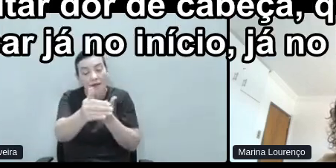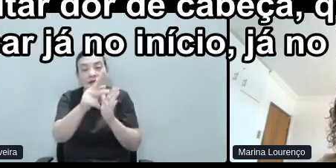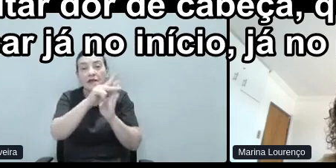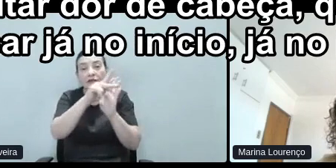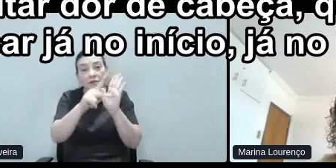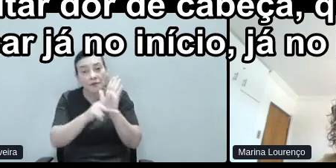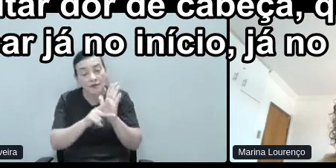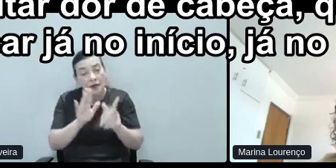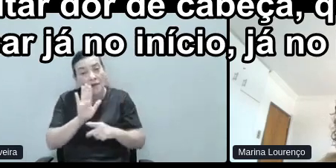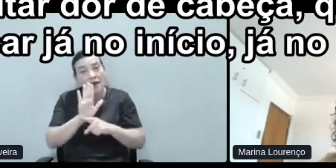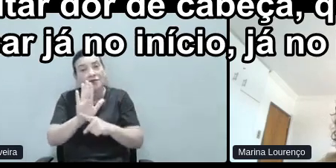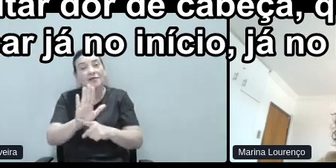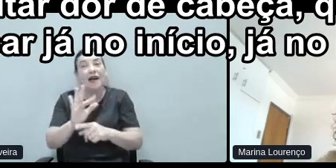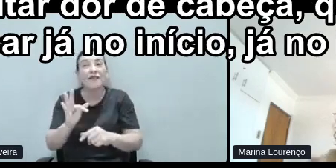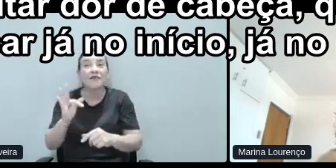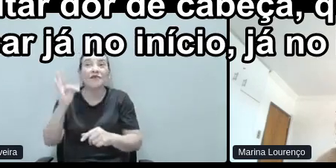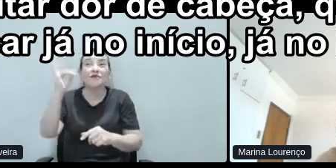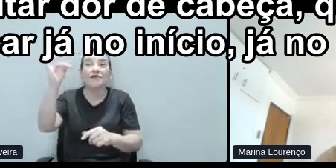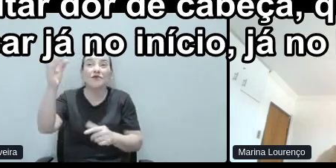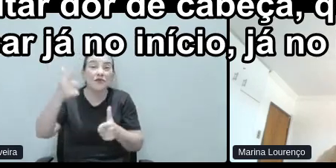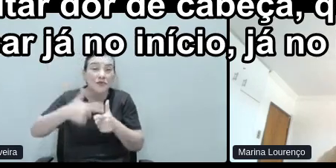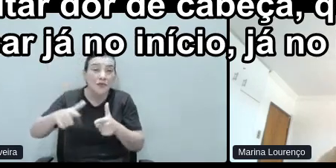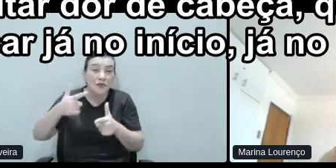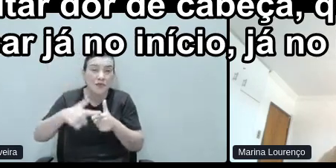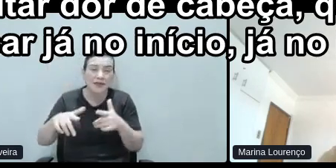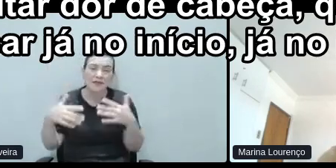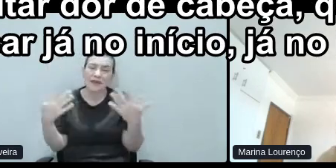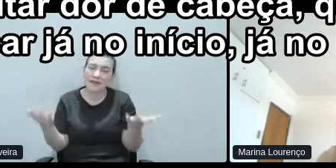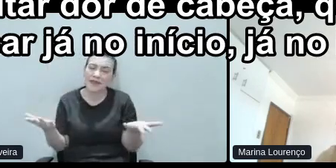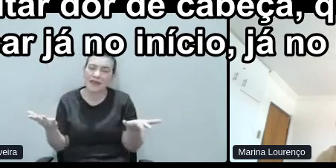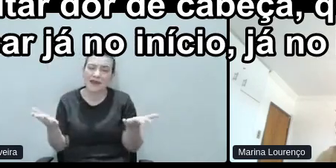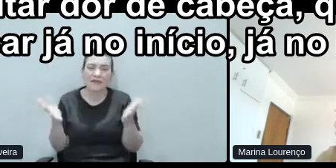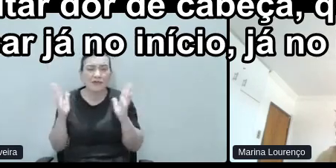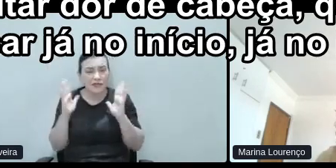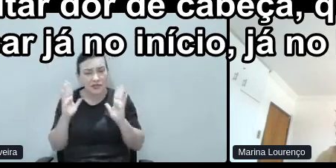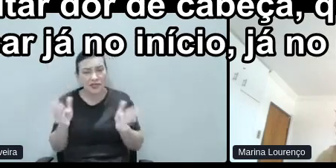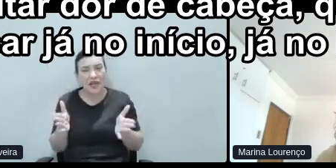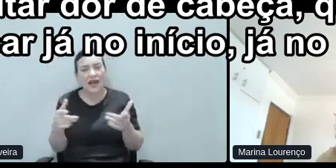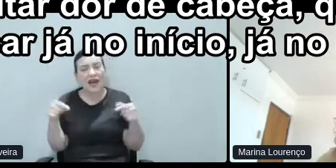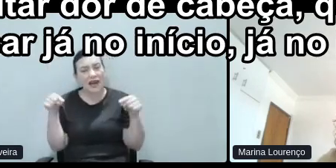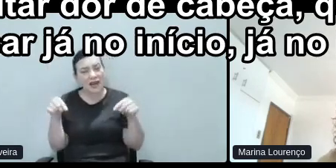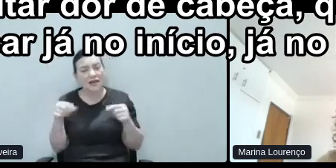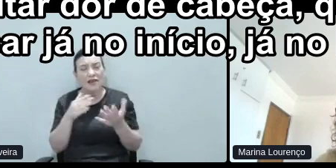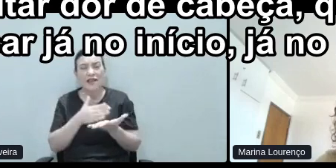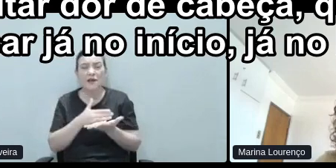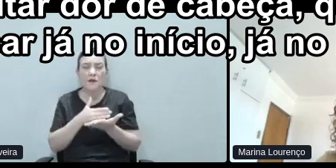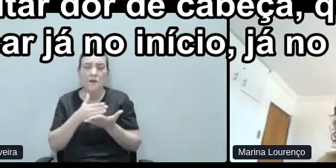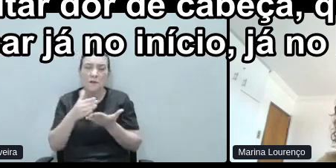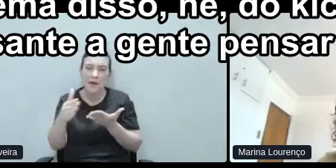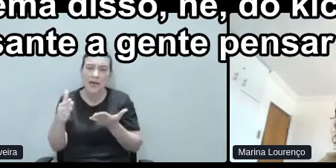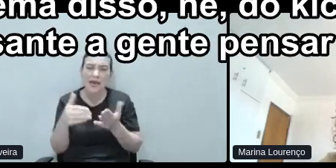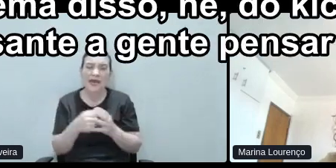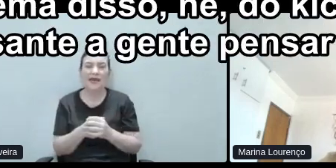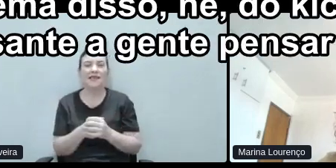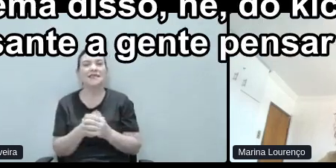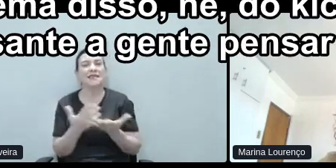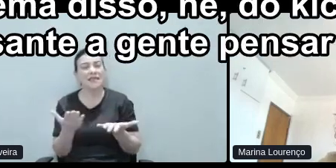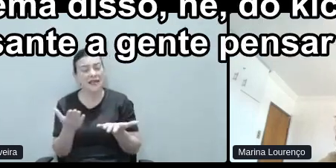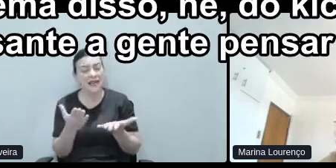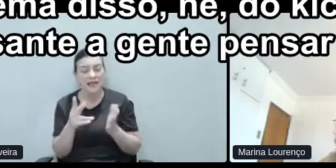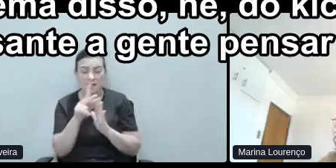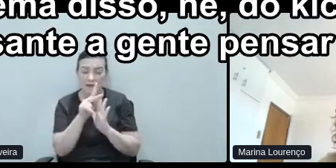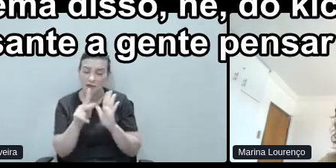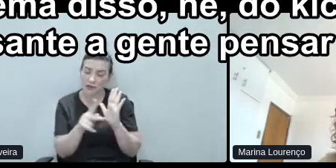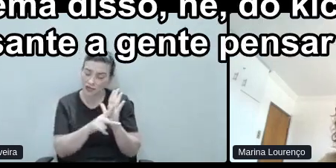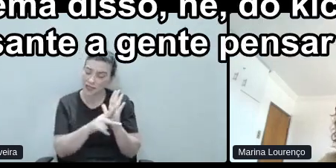cabeça. Qual o problema de pensar já no início, já no briefing? Qual o problema disso, né, do kick